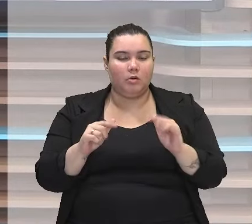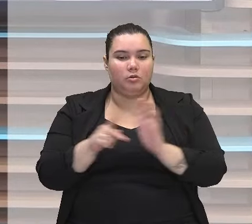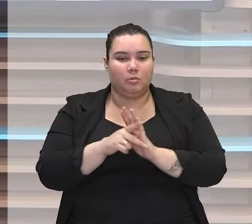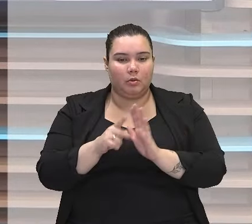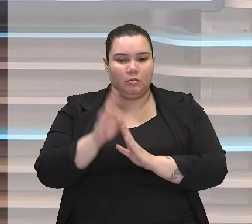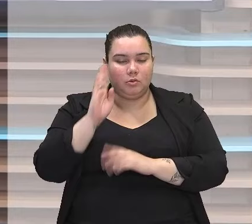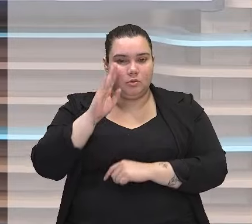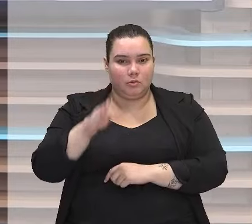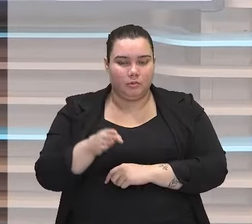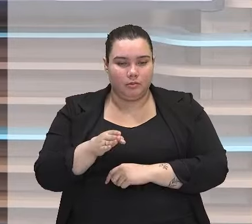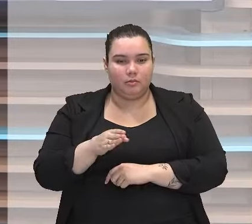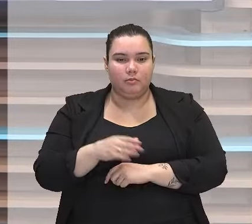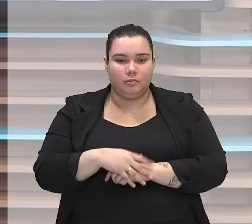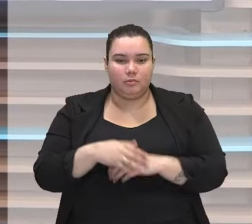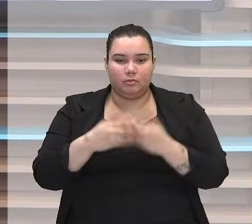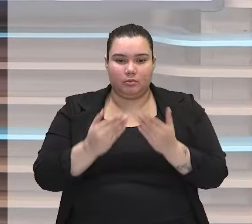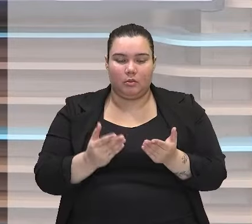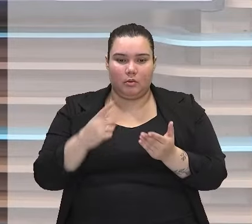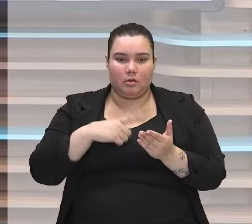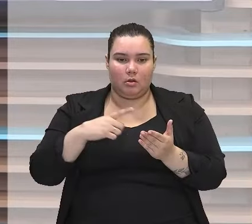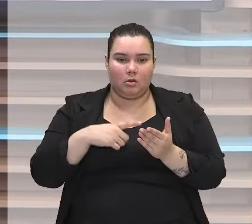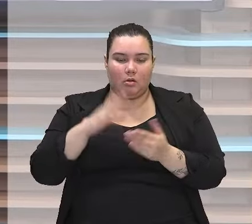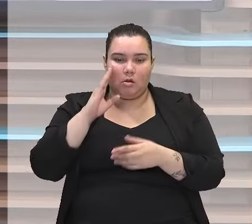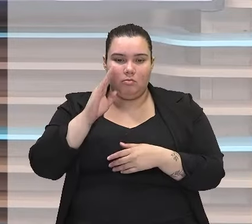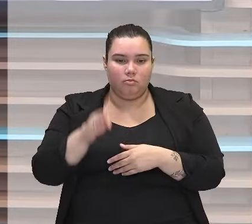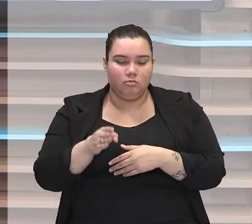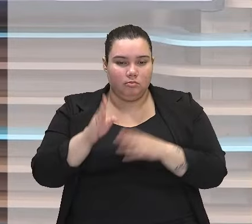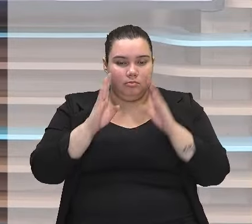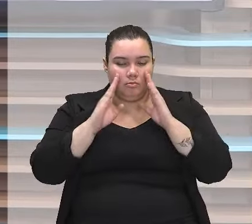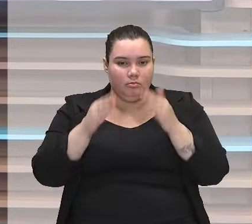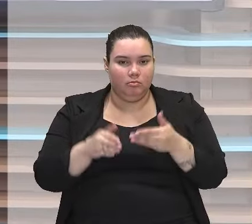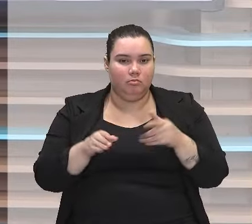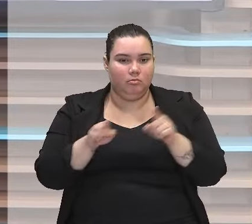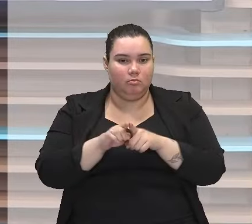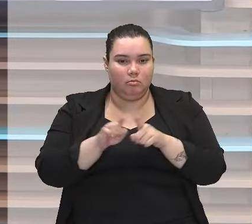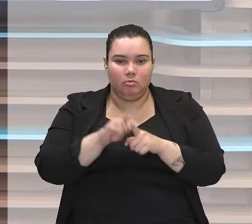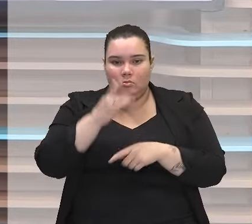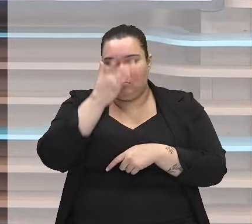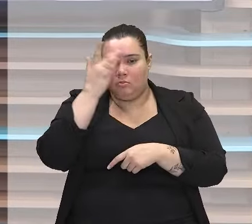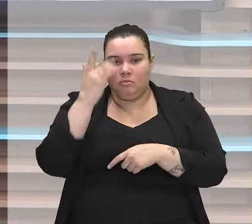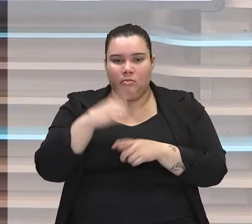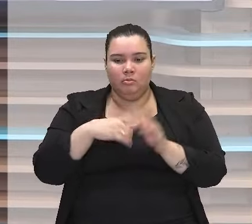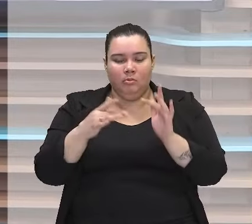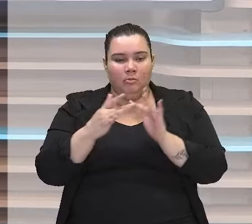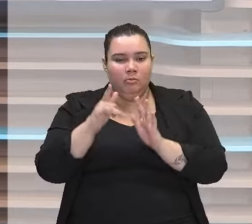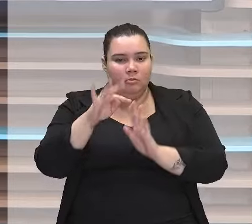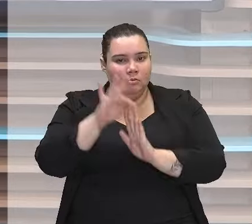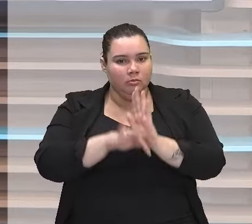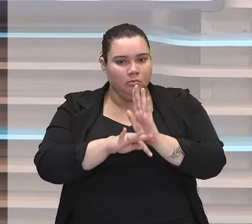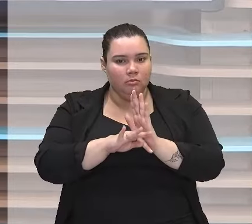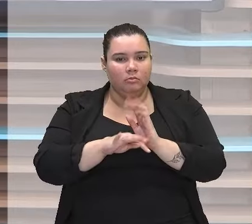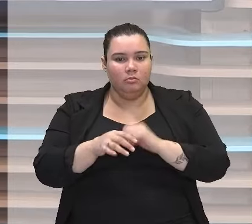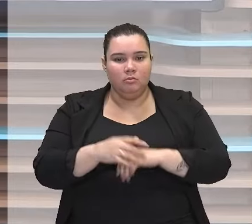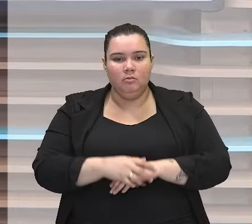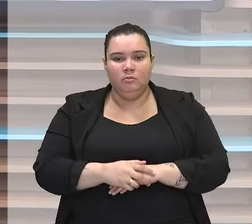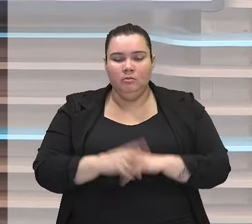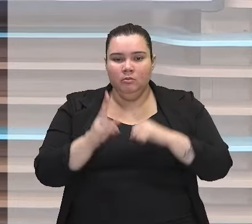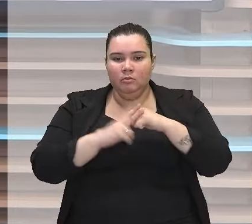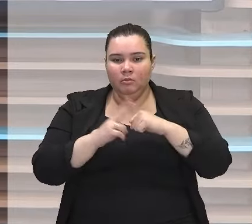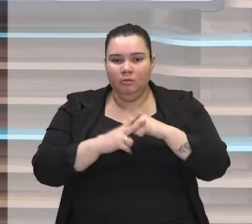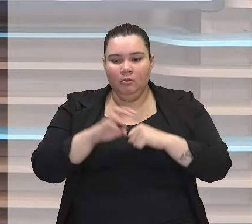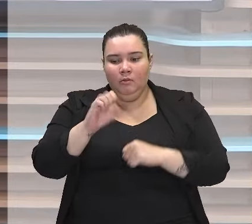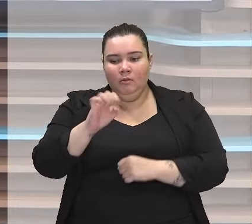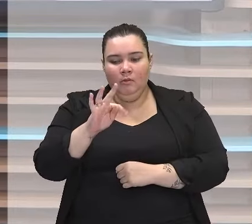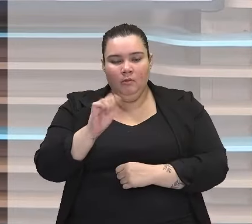certo? E acaba sendo mais direta e expressiva também a pessoa que tem contato com esse texto. Percebam que os verbos estar,